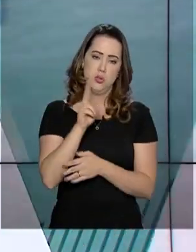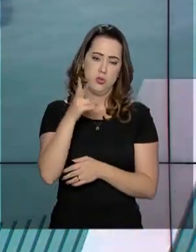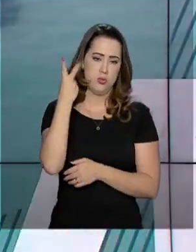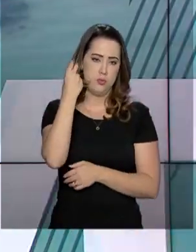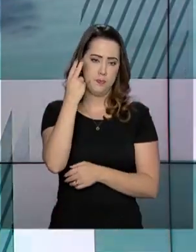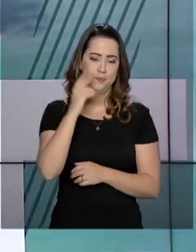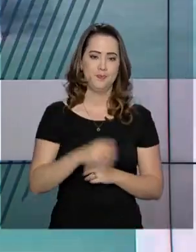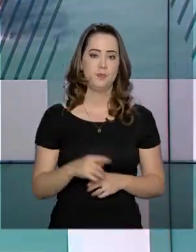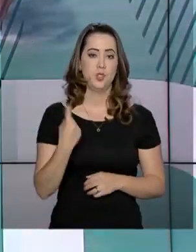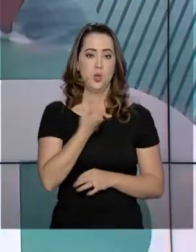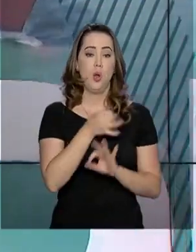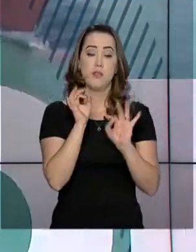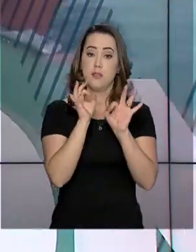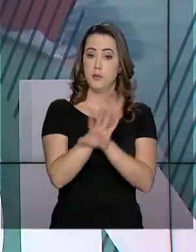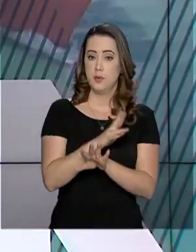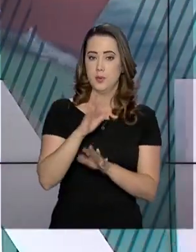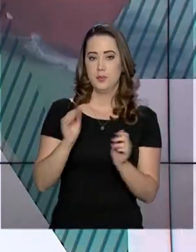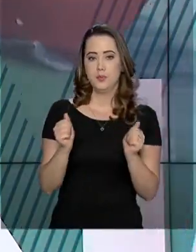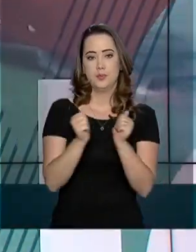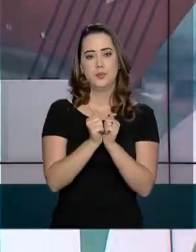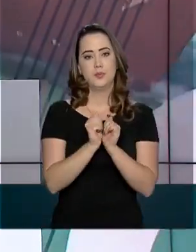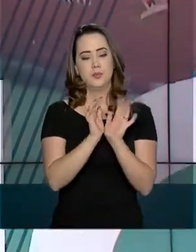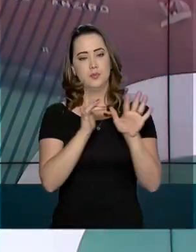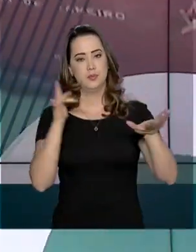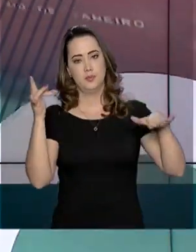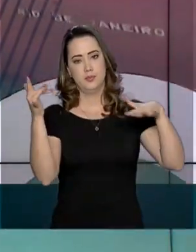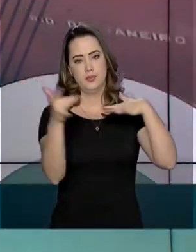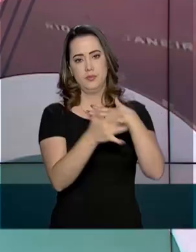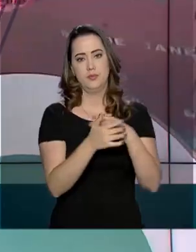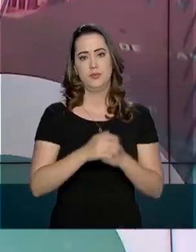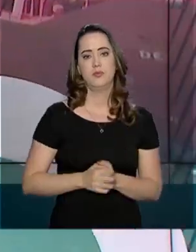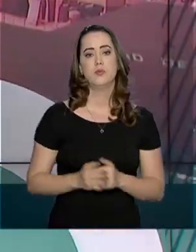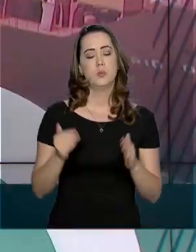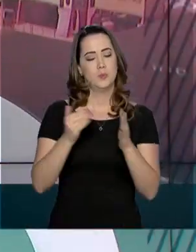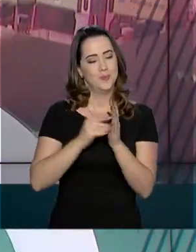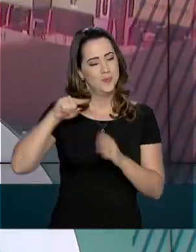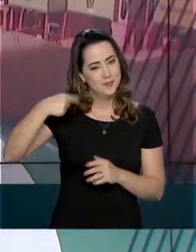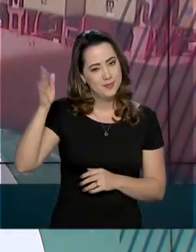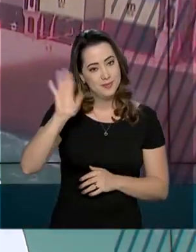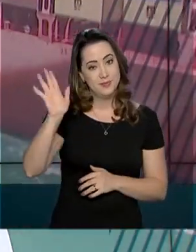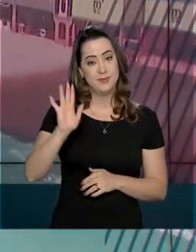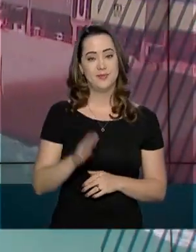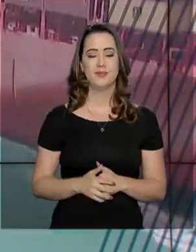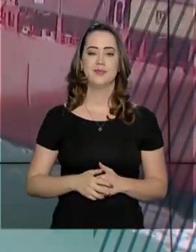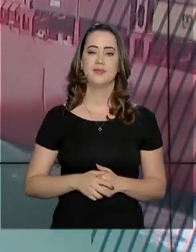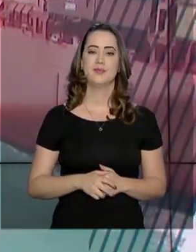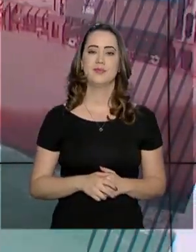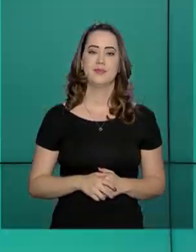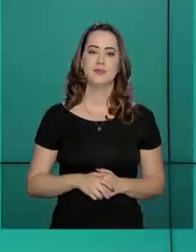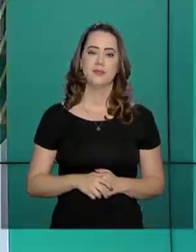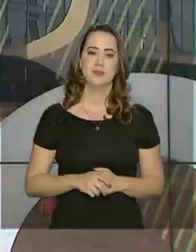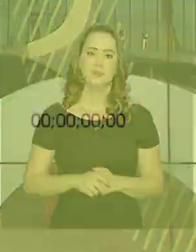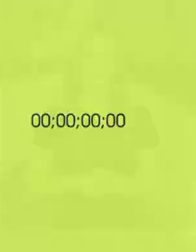E o governo agora fica por aqui. Continue nos acompanhando também pelas redes sociais. Até a próxima edição.